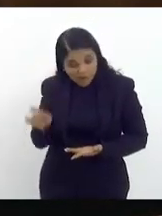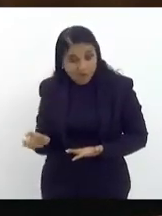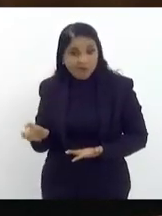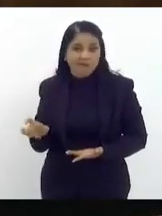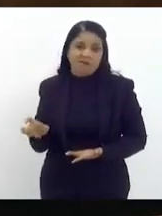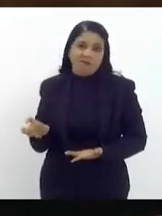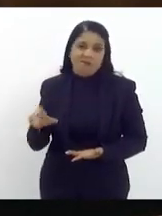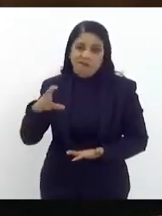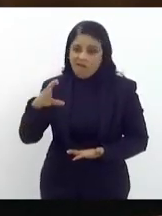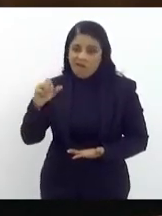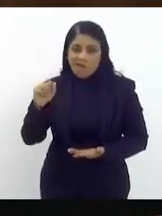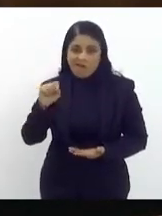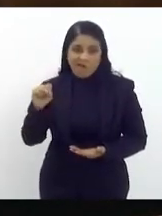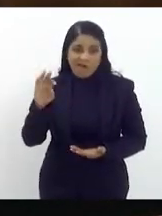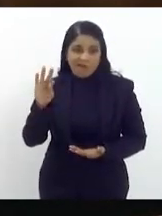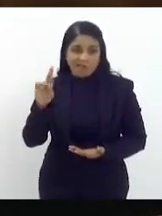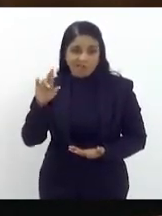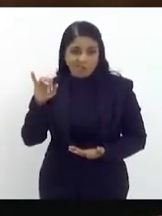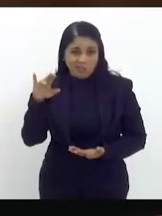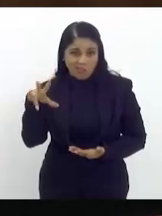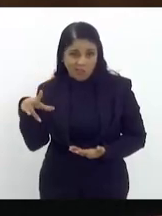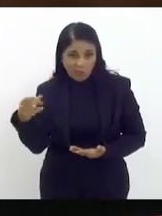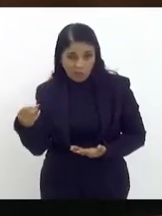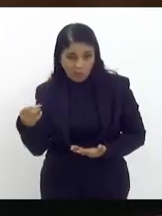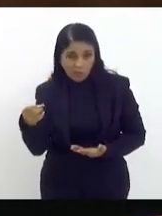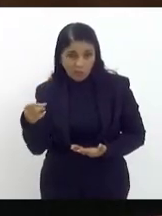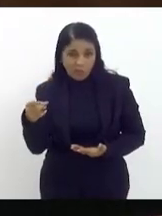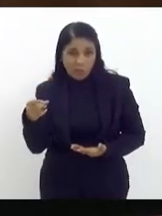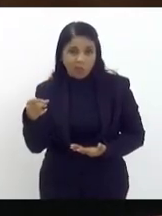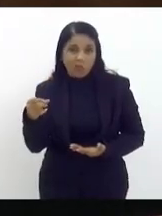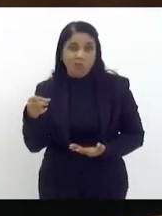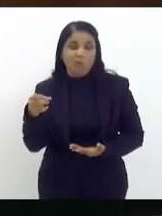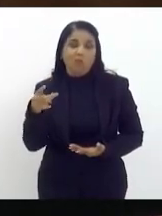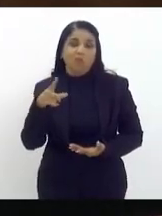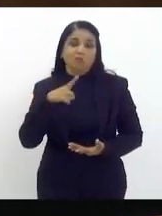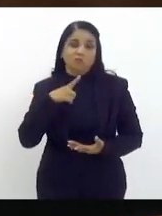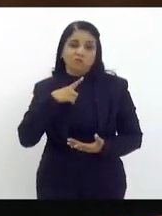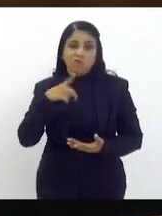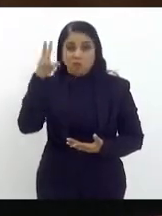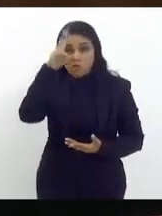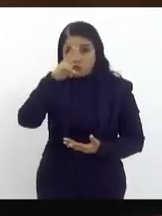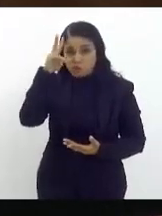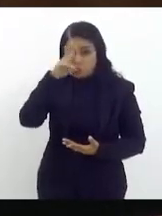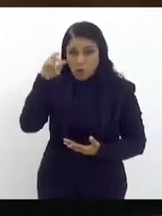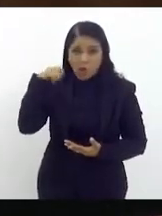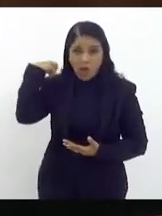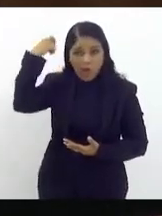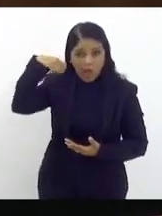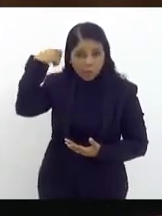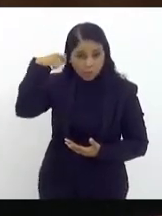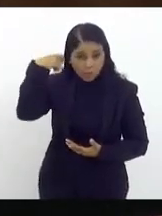vira impendiado em algum momento da sua história como ator